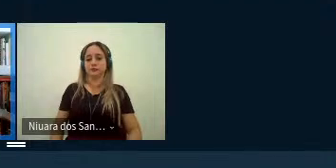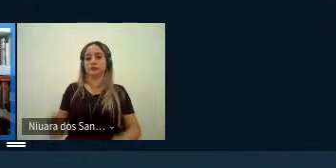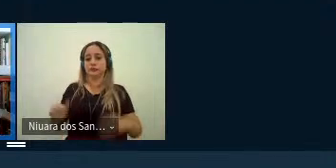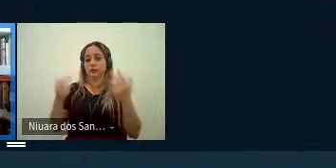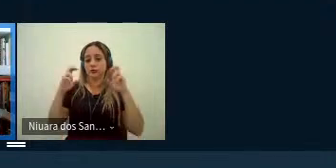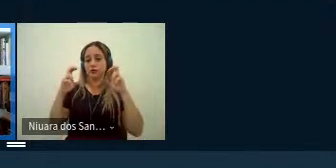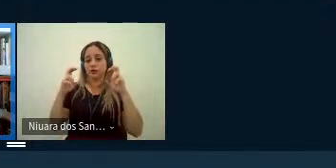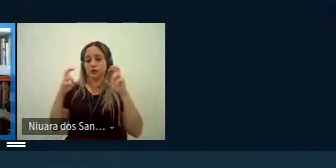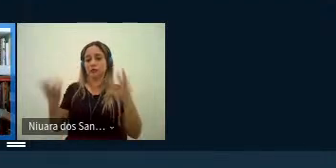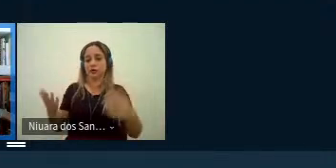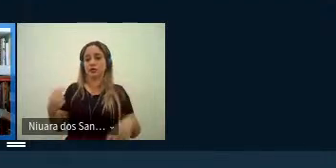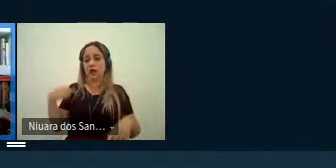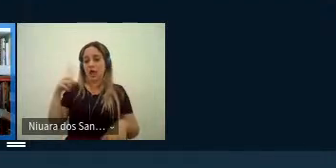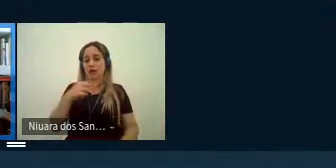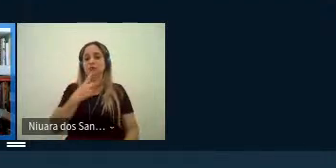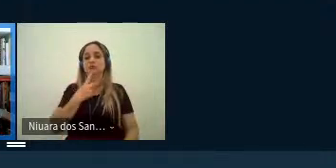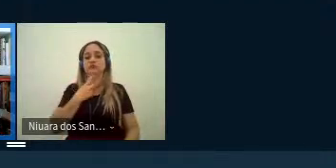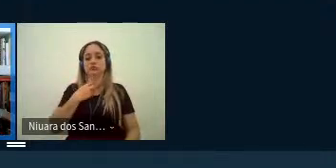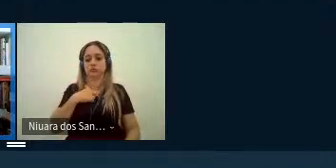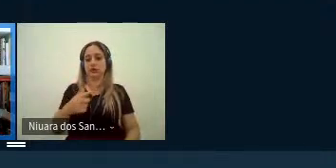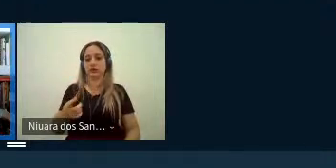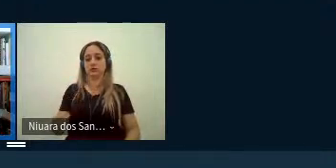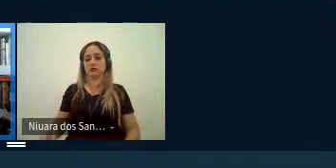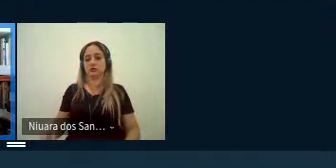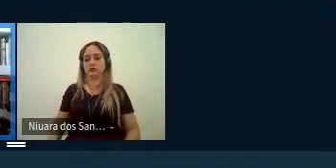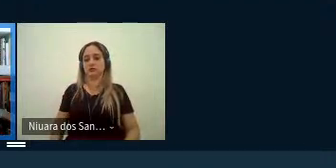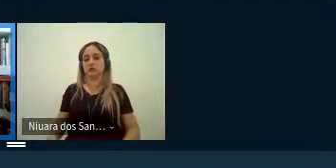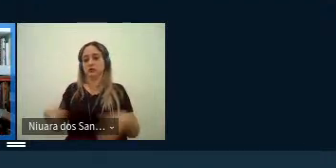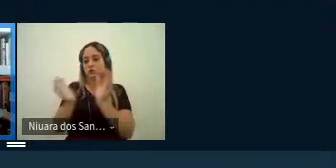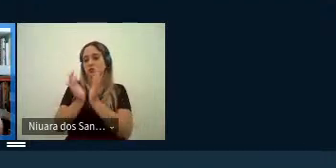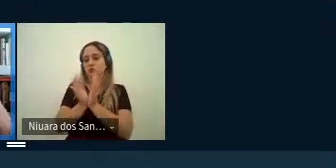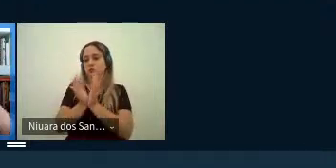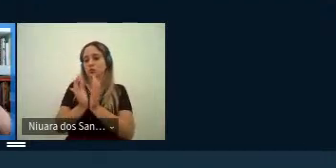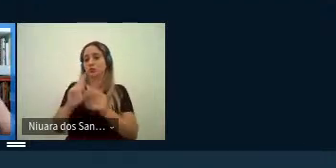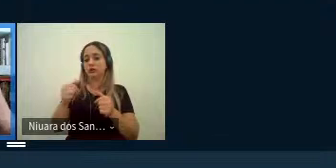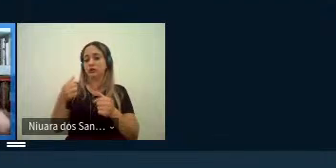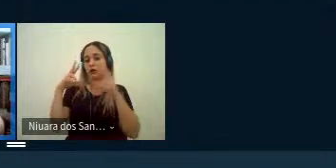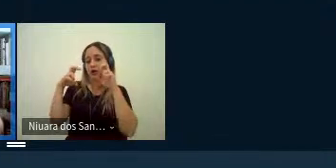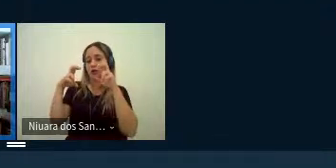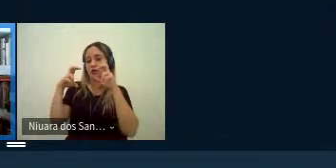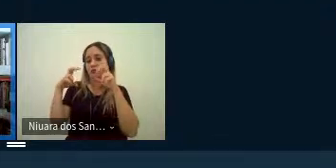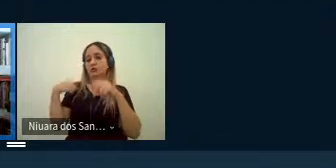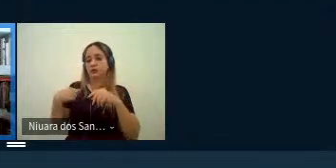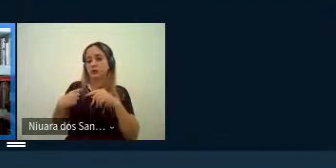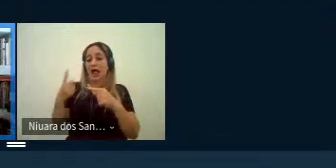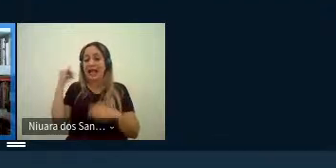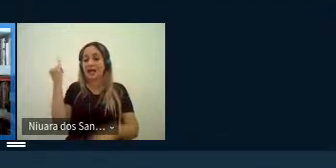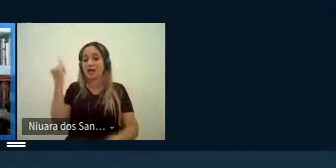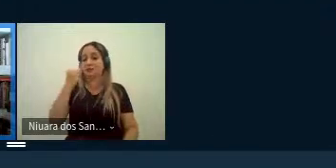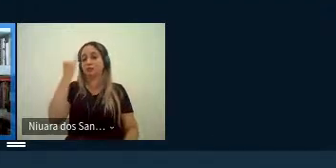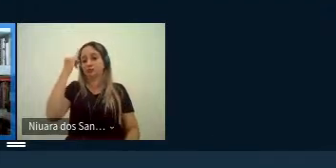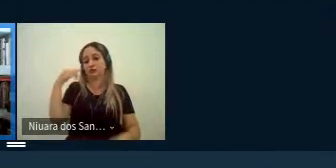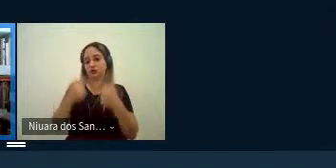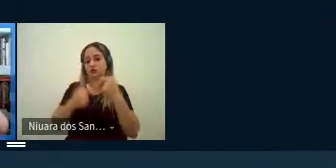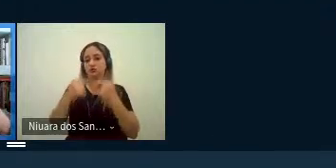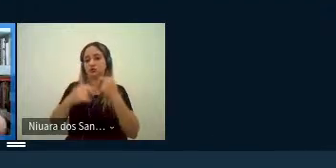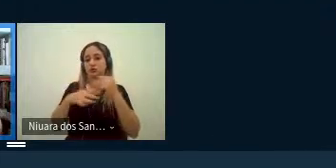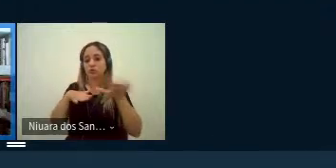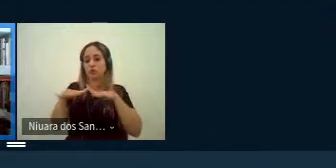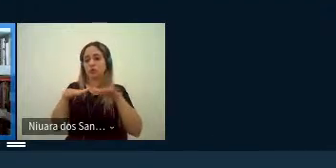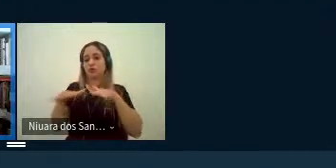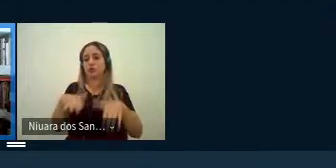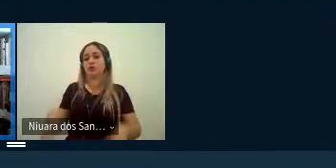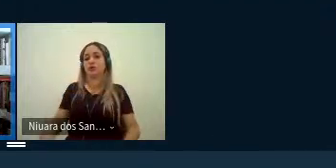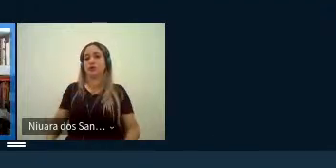ela é de interesse né desses grupos uma vez que essa temática é ponto fundamental das discussões dos movimentos do